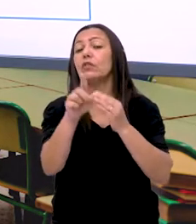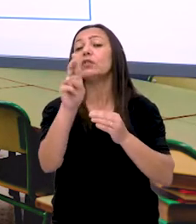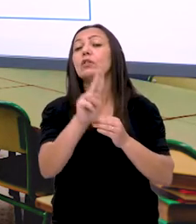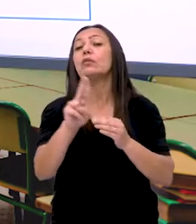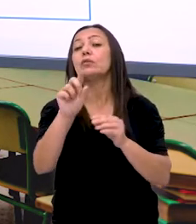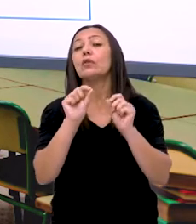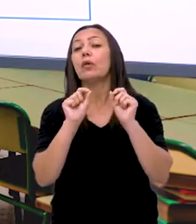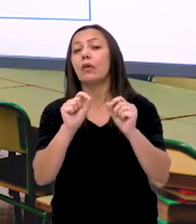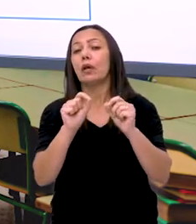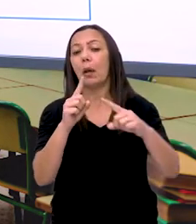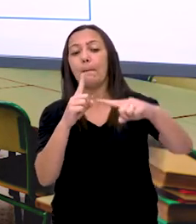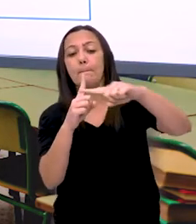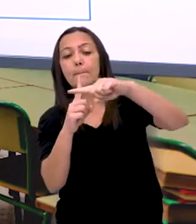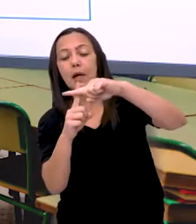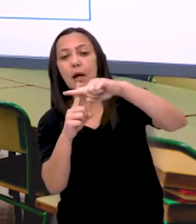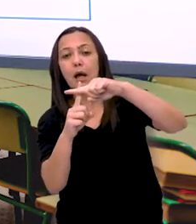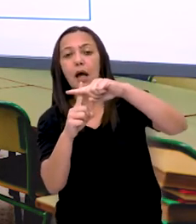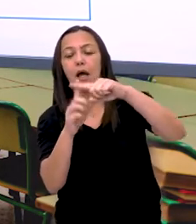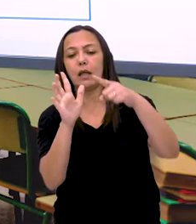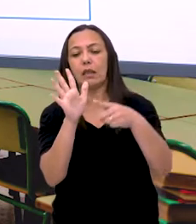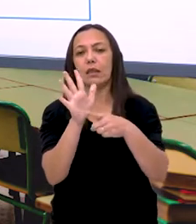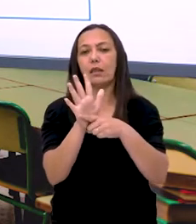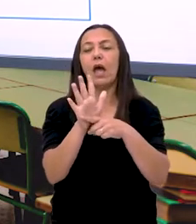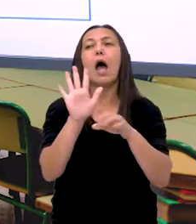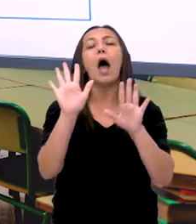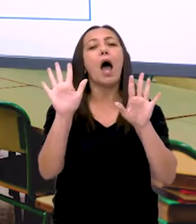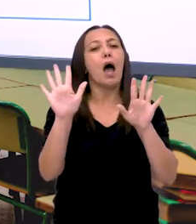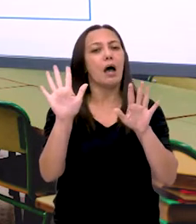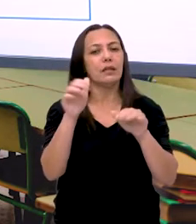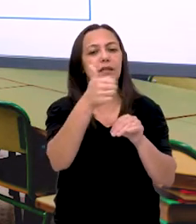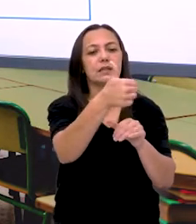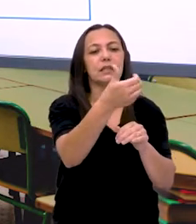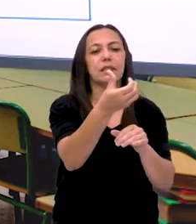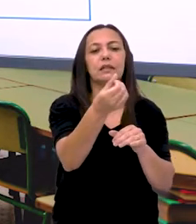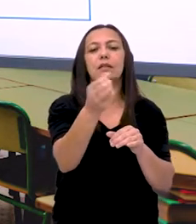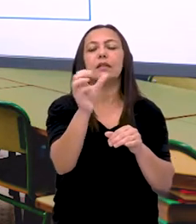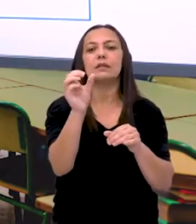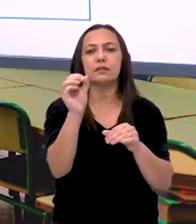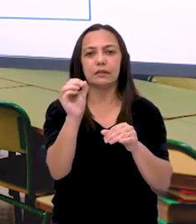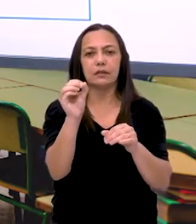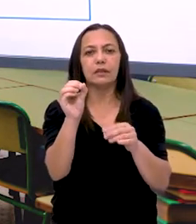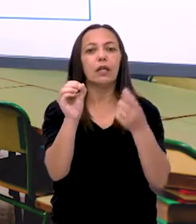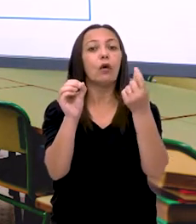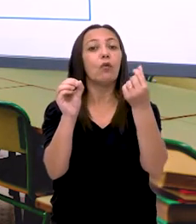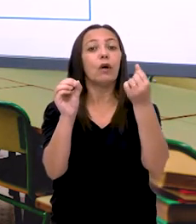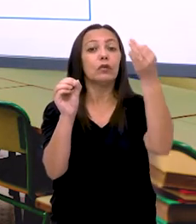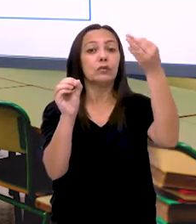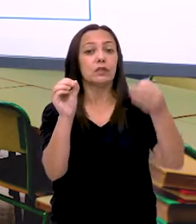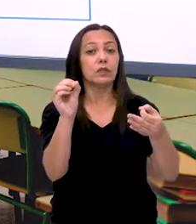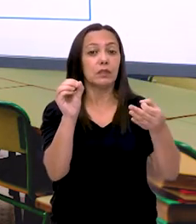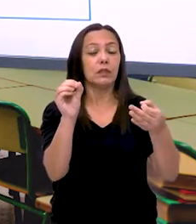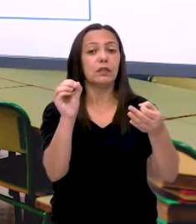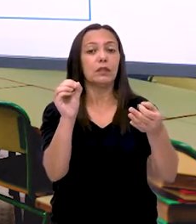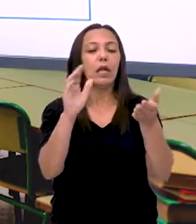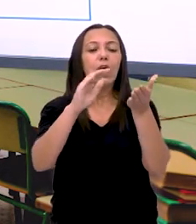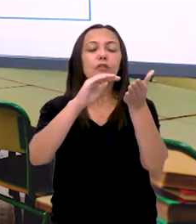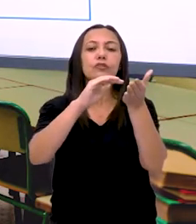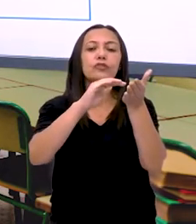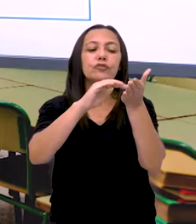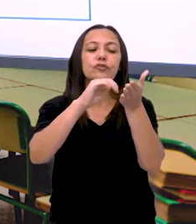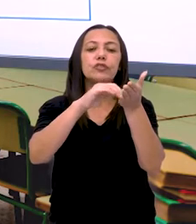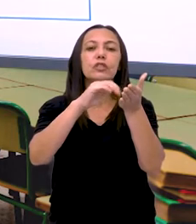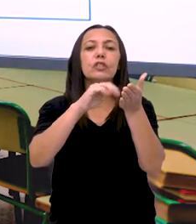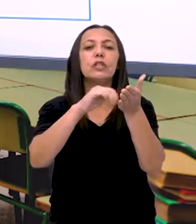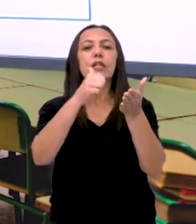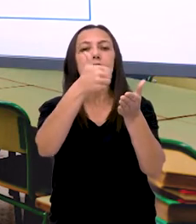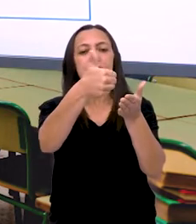você fez aí? Ah, tia Sara, peguei o cento e sessenta. Que era o valor. Tirei